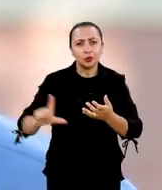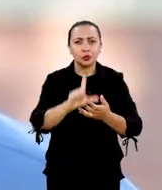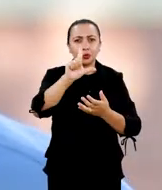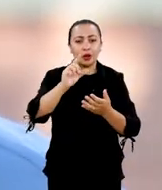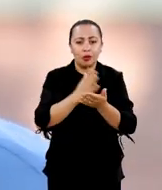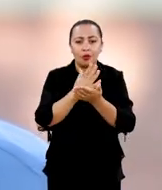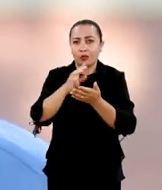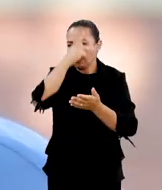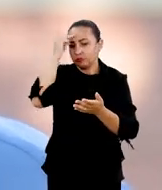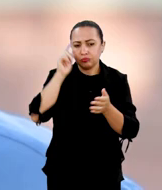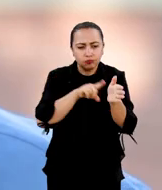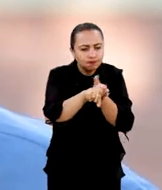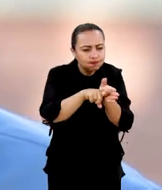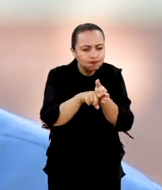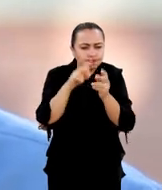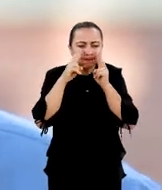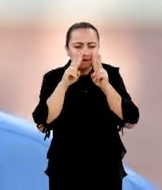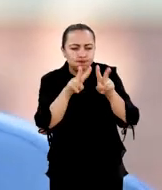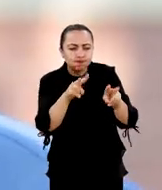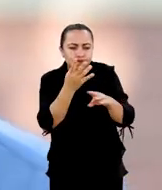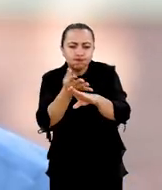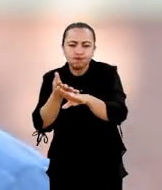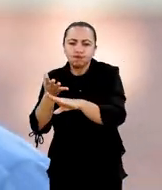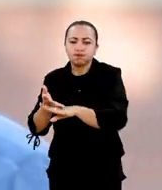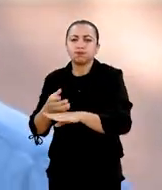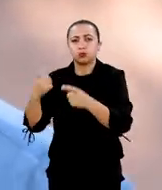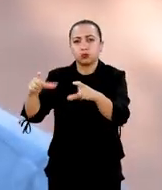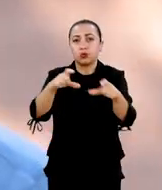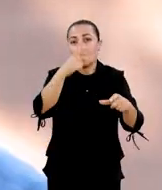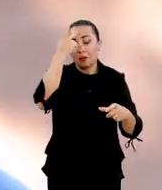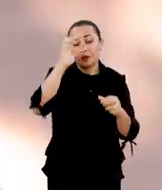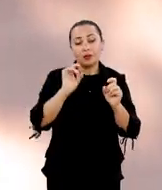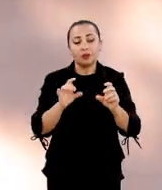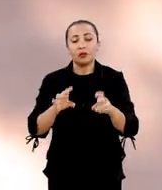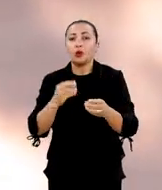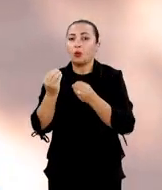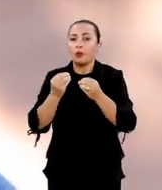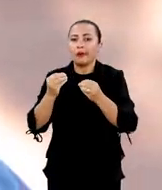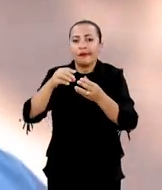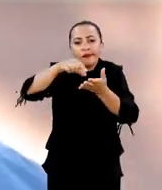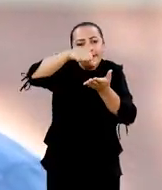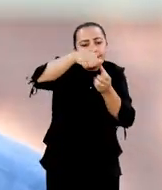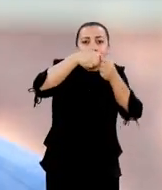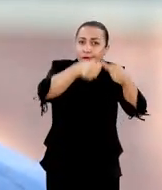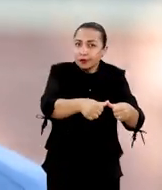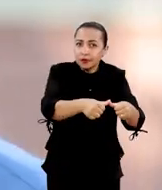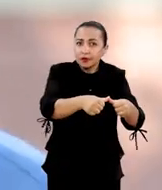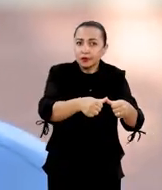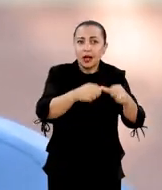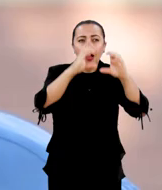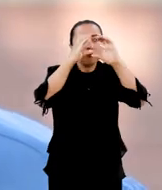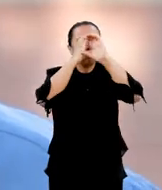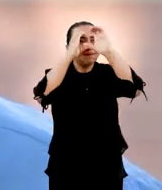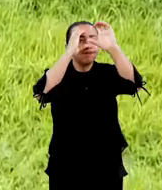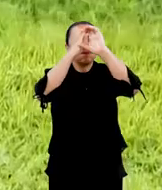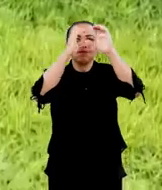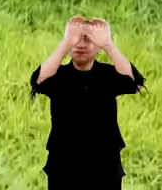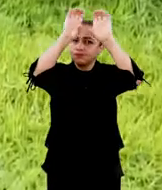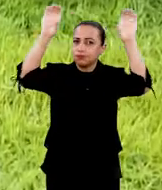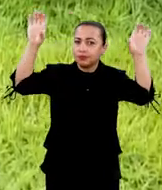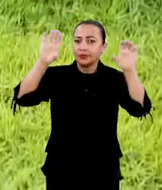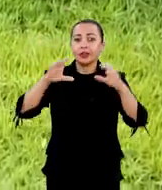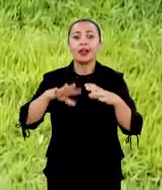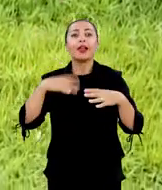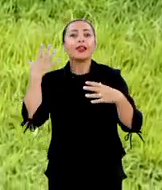São Luís, alguns pesquisadores sondaram o local para ver a possibilidade de instalar um observatório espacial. Na